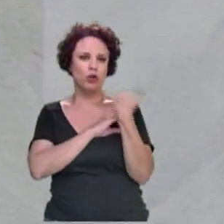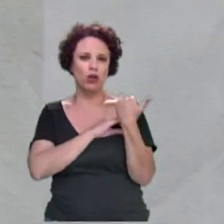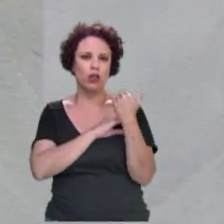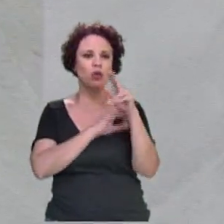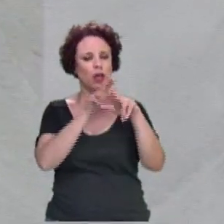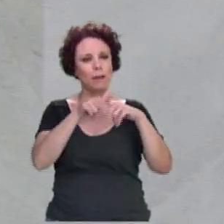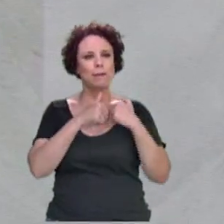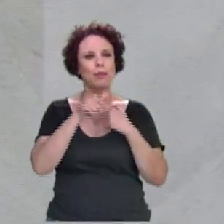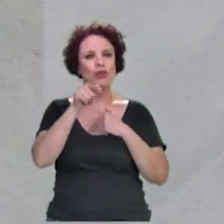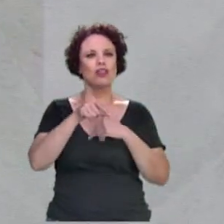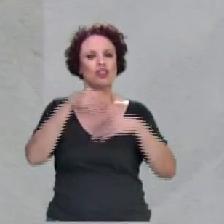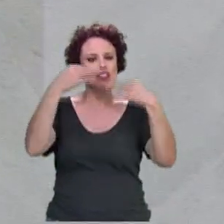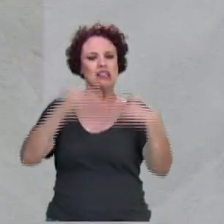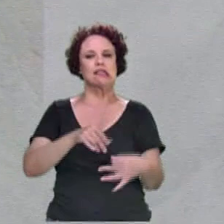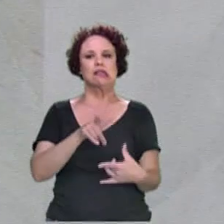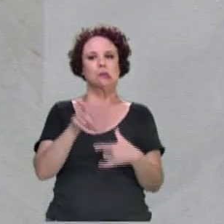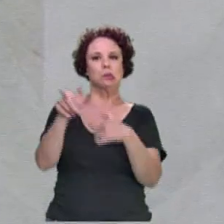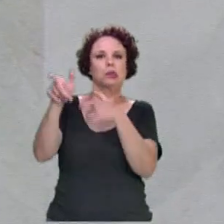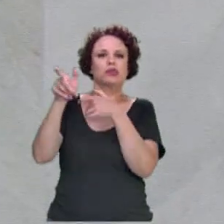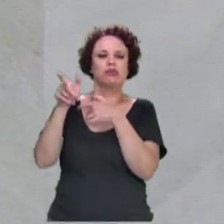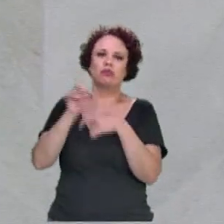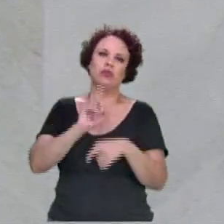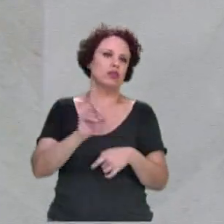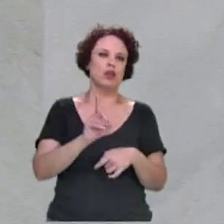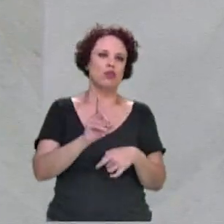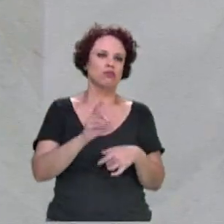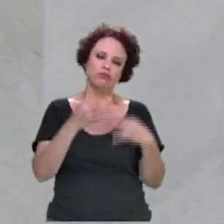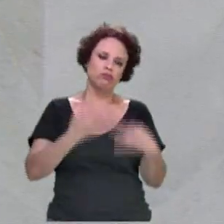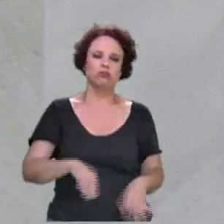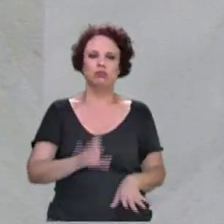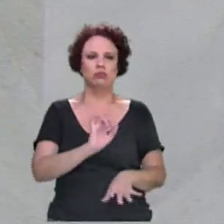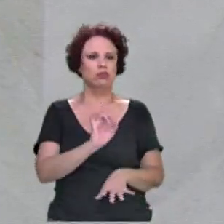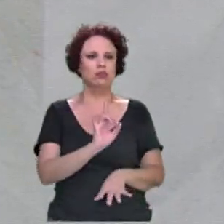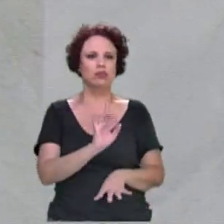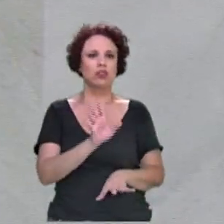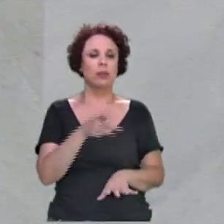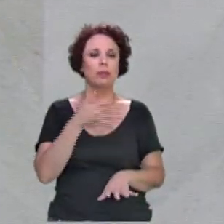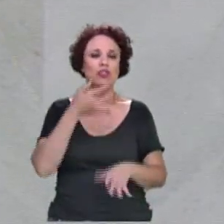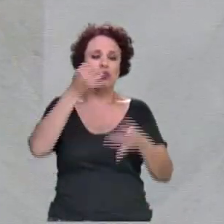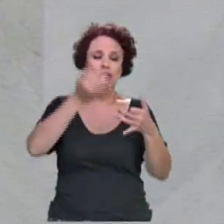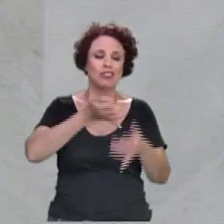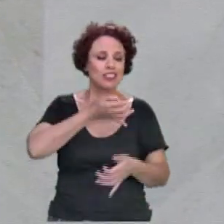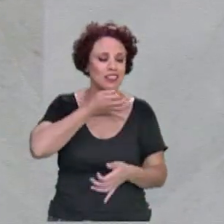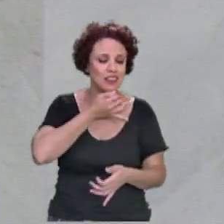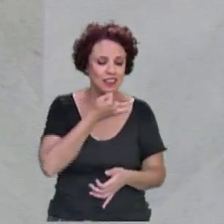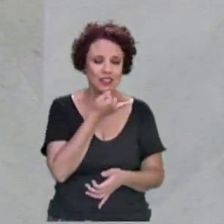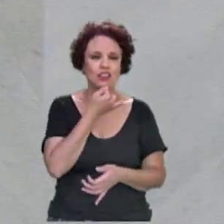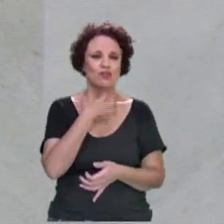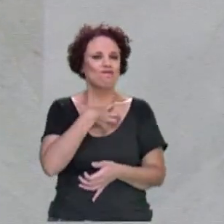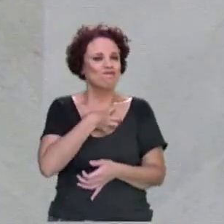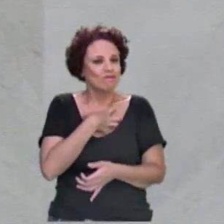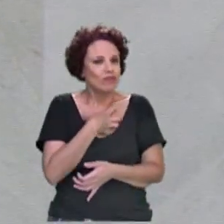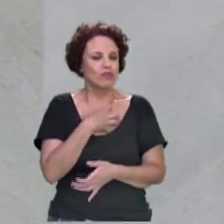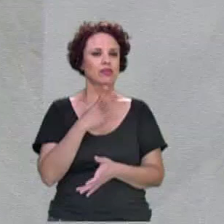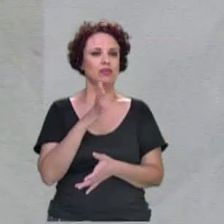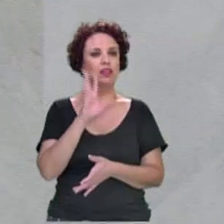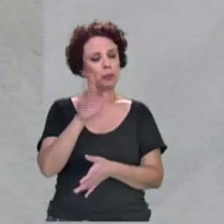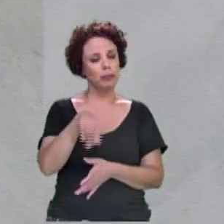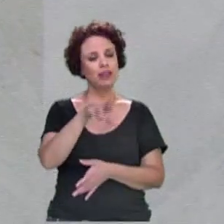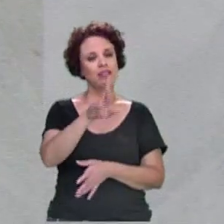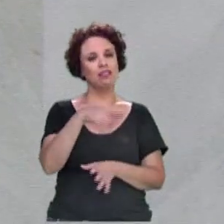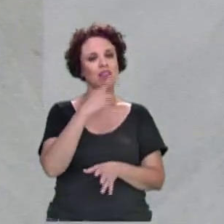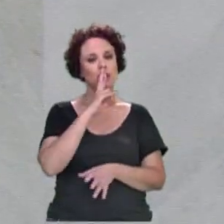justifica. Não estamos aqui querendo justificar de maneira alguma. Nós estamos aqui lamentando uma ocorrência triste, mas lembrando que isso é um resultado